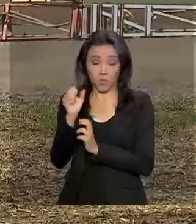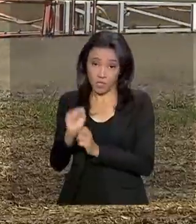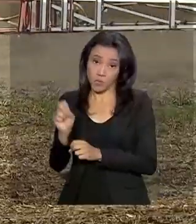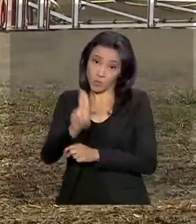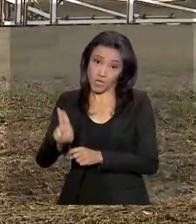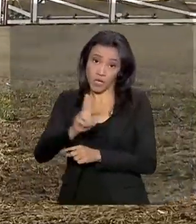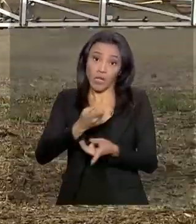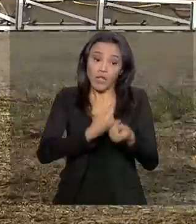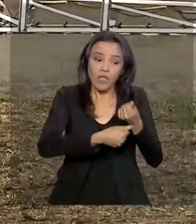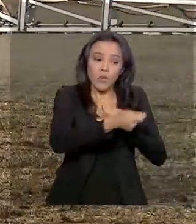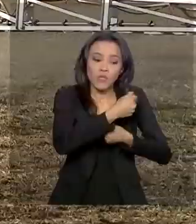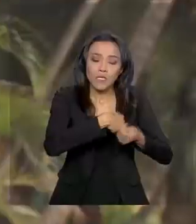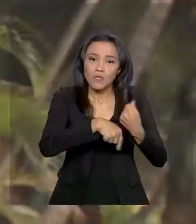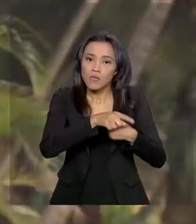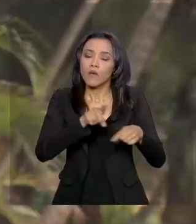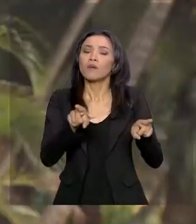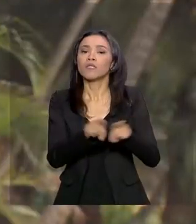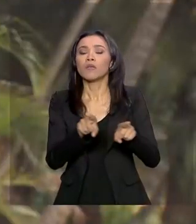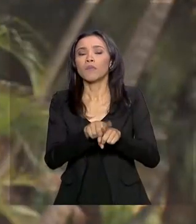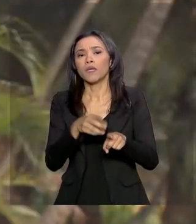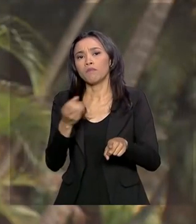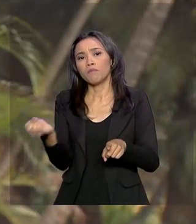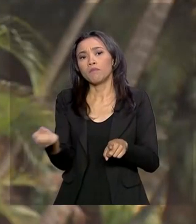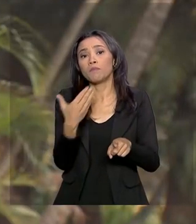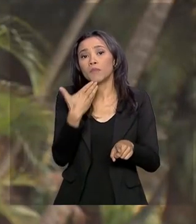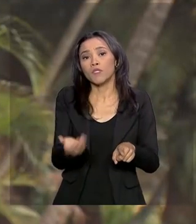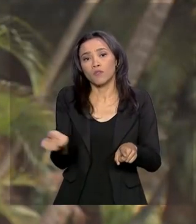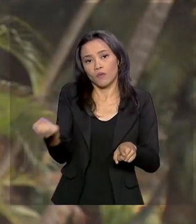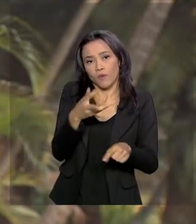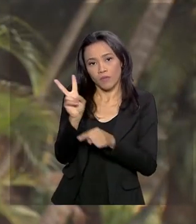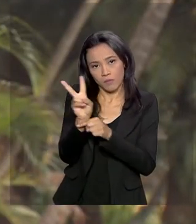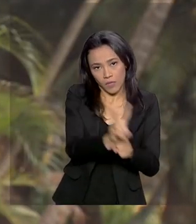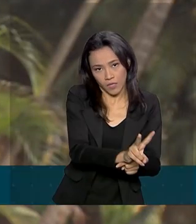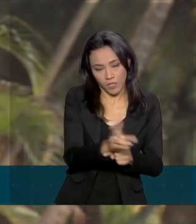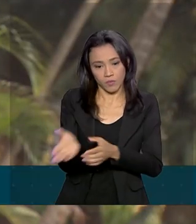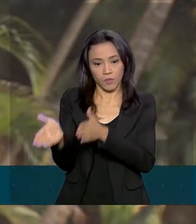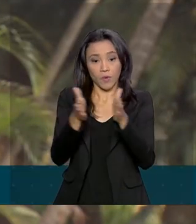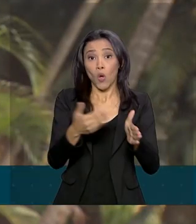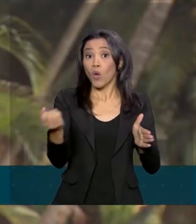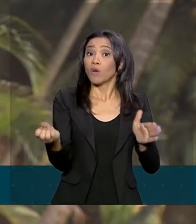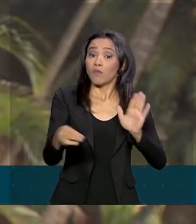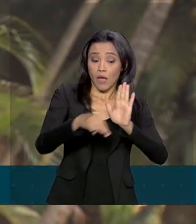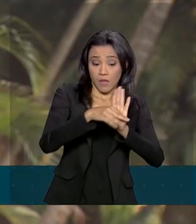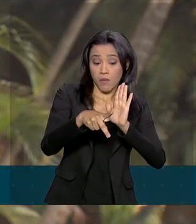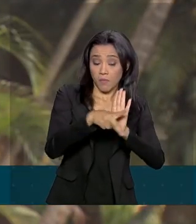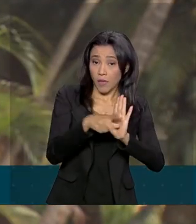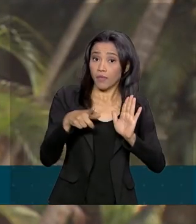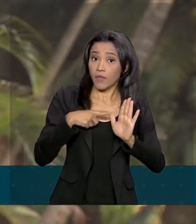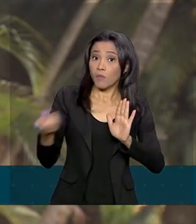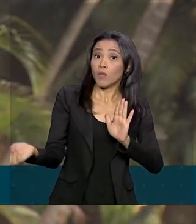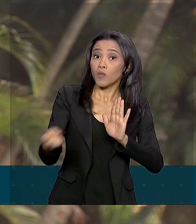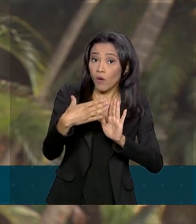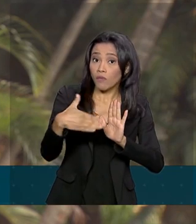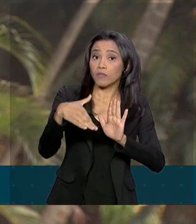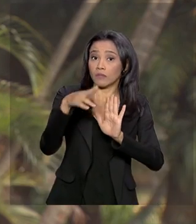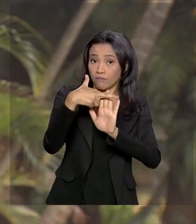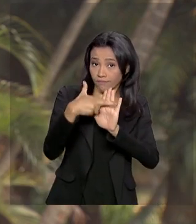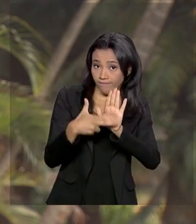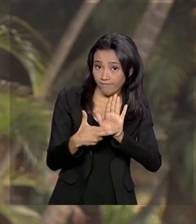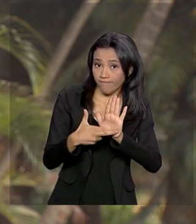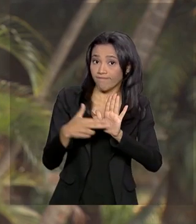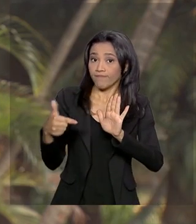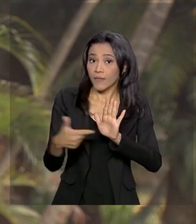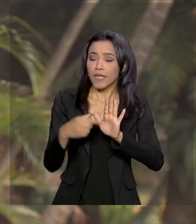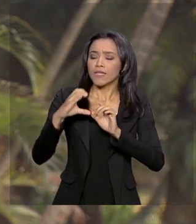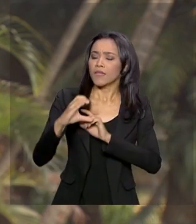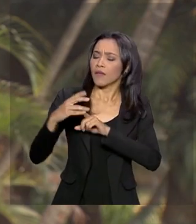e em novos empréstimos. Outra inovação trazida pela MP normatiza o registro da Cédula do Produtor Rural. A